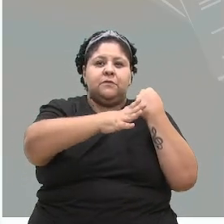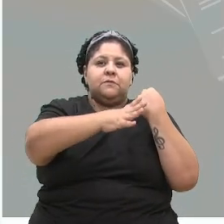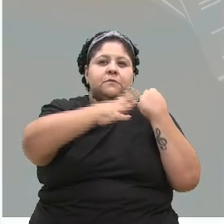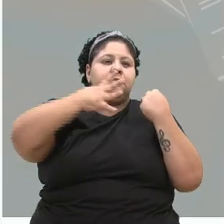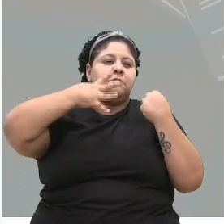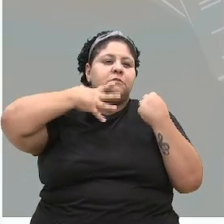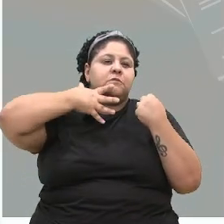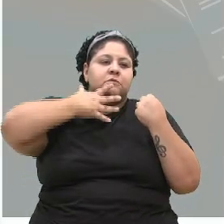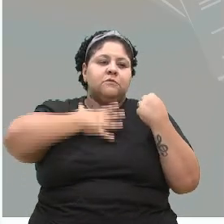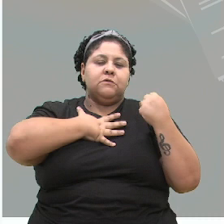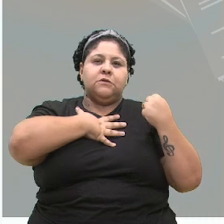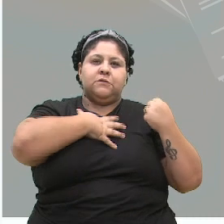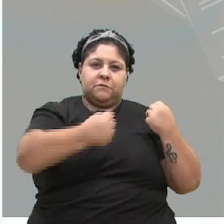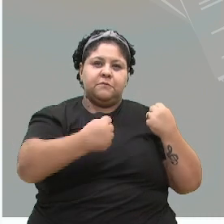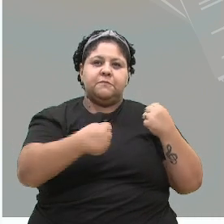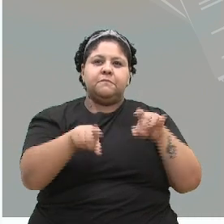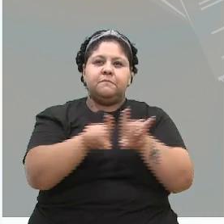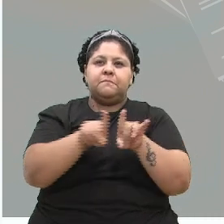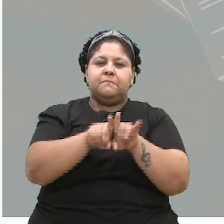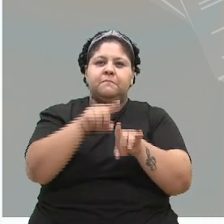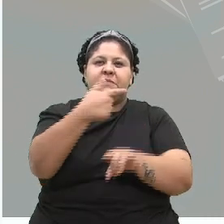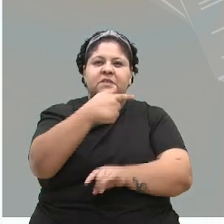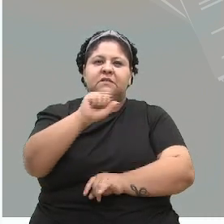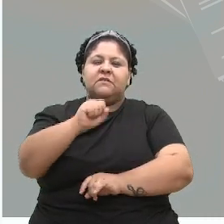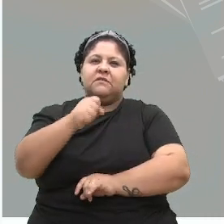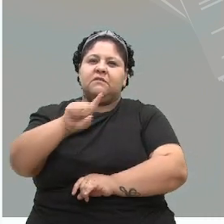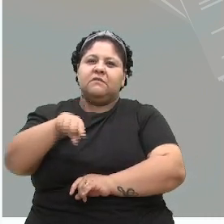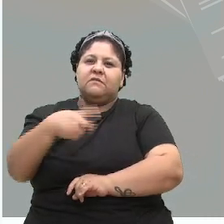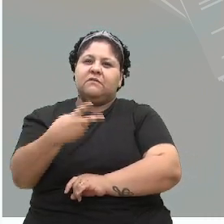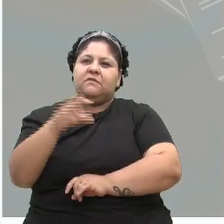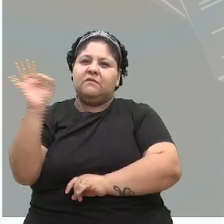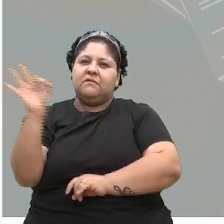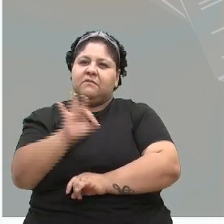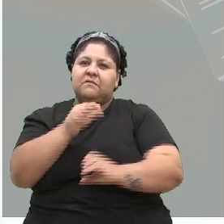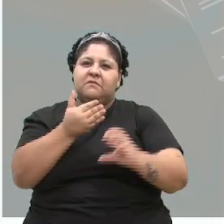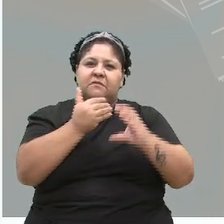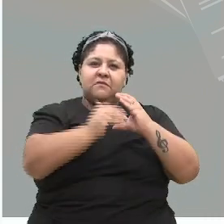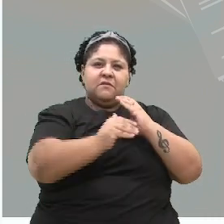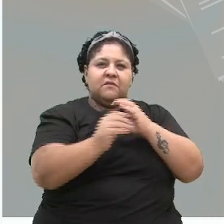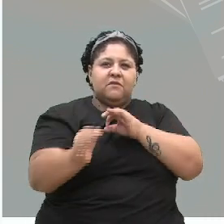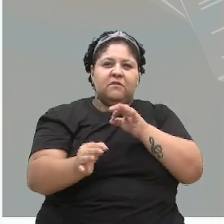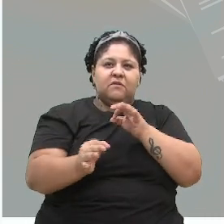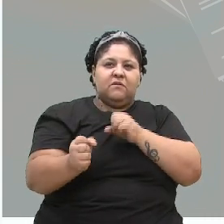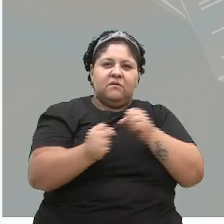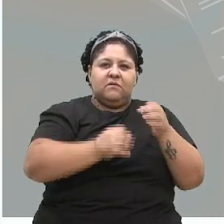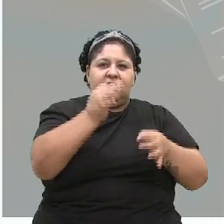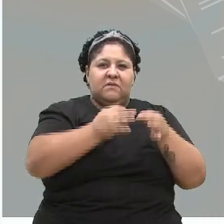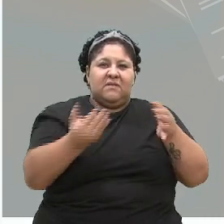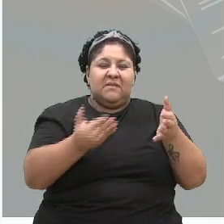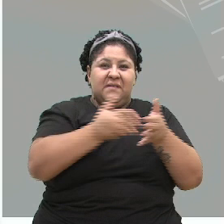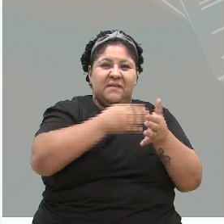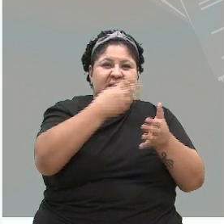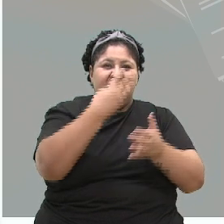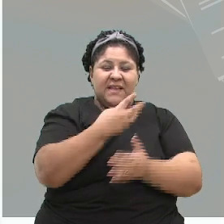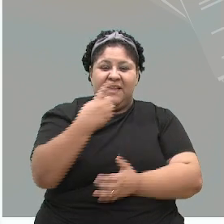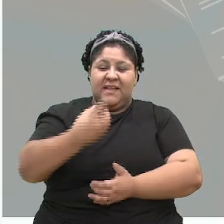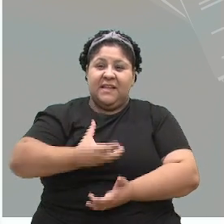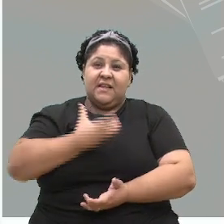78,2% dos inquéritos policiais foram remetidos ao Poder Judiciário até 31 de dezembro de